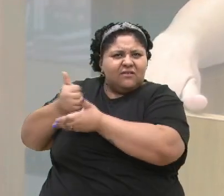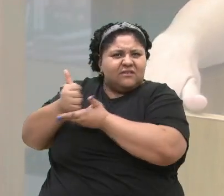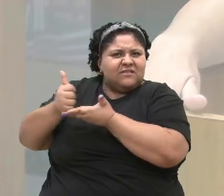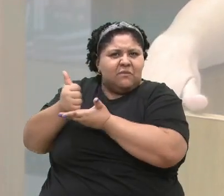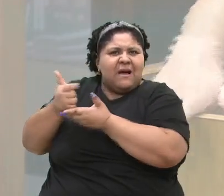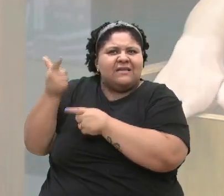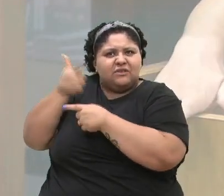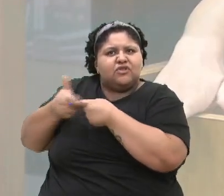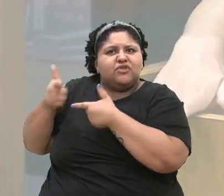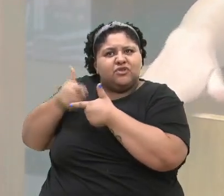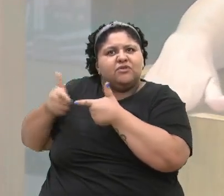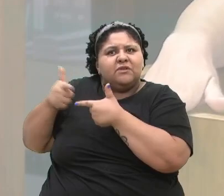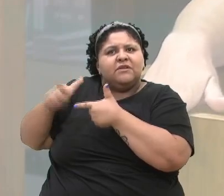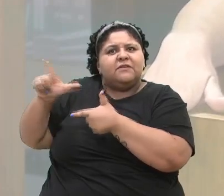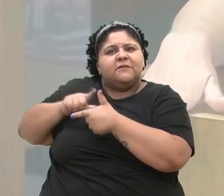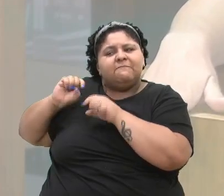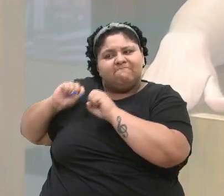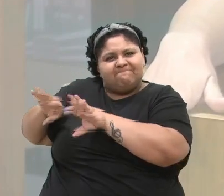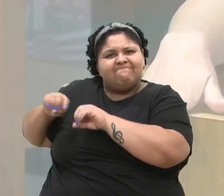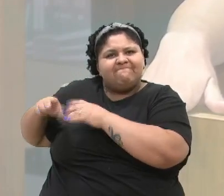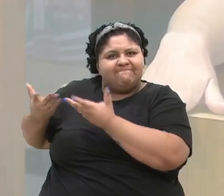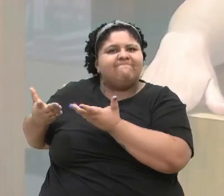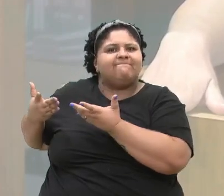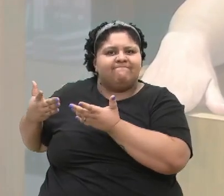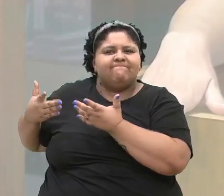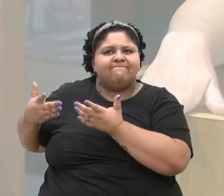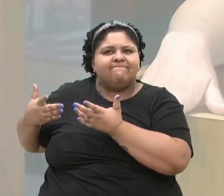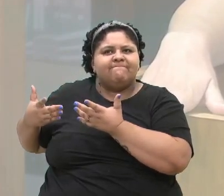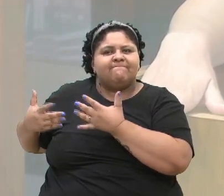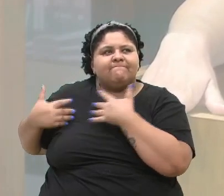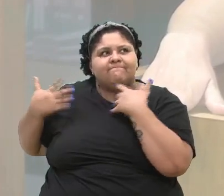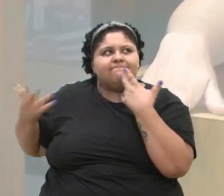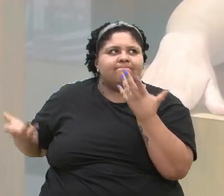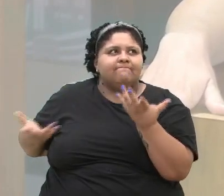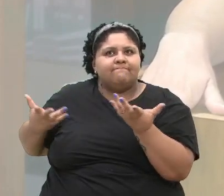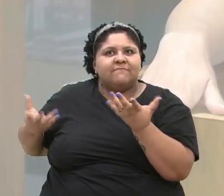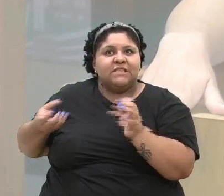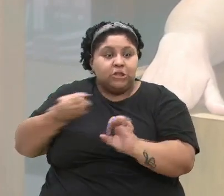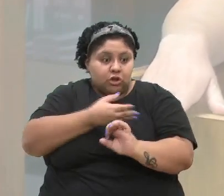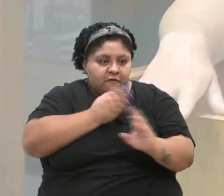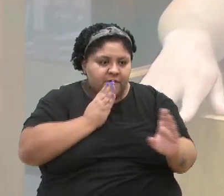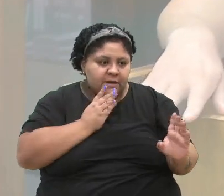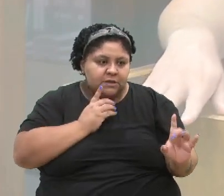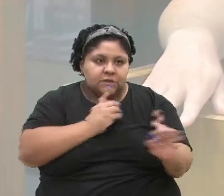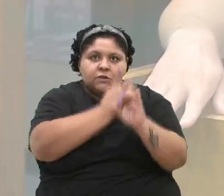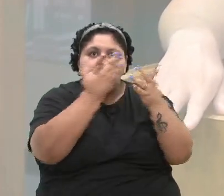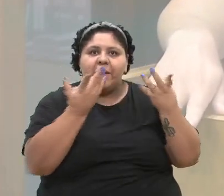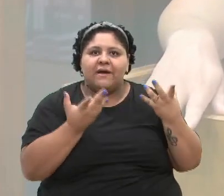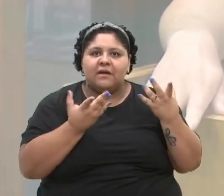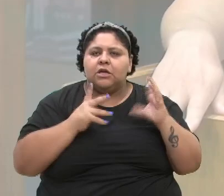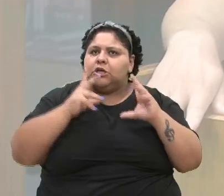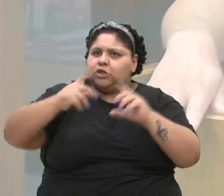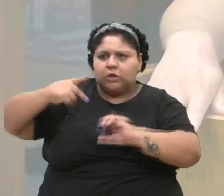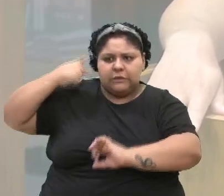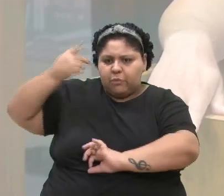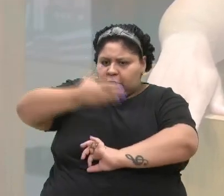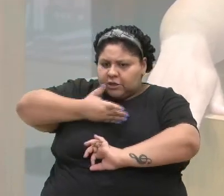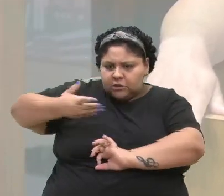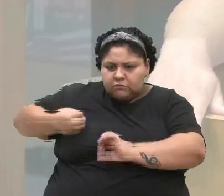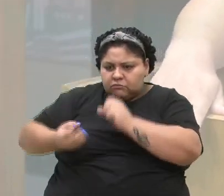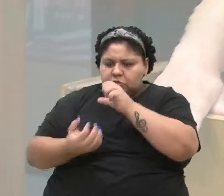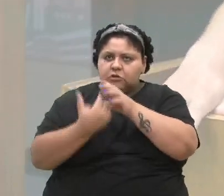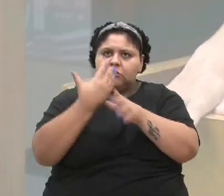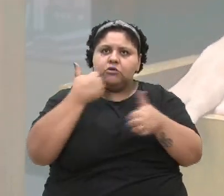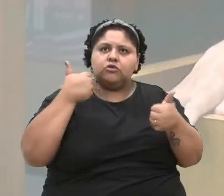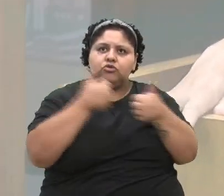temos na educação em virtude dessa nova descoberta. E toda essa política pública instaurada através